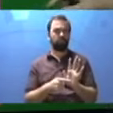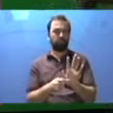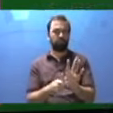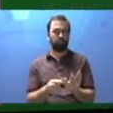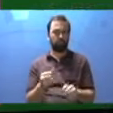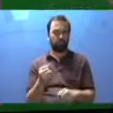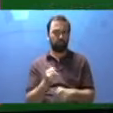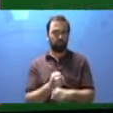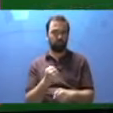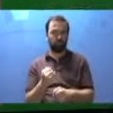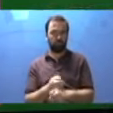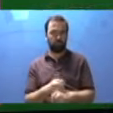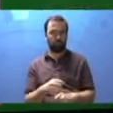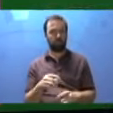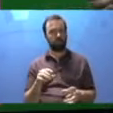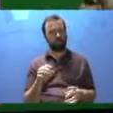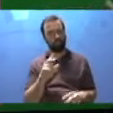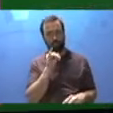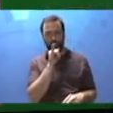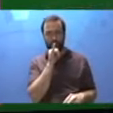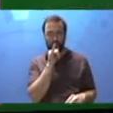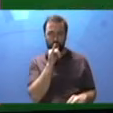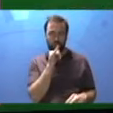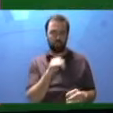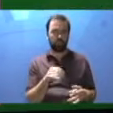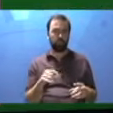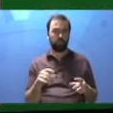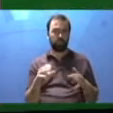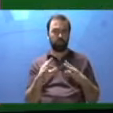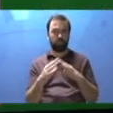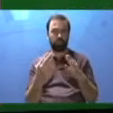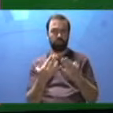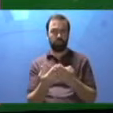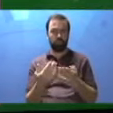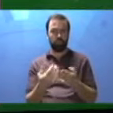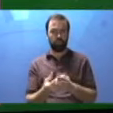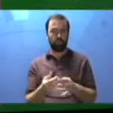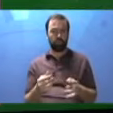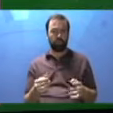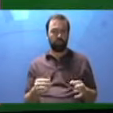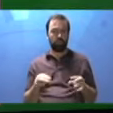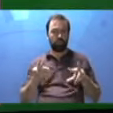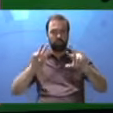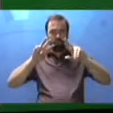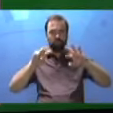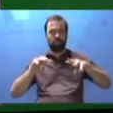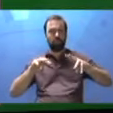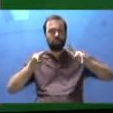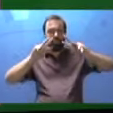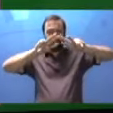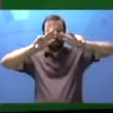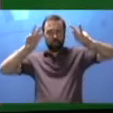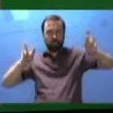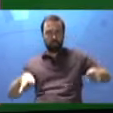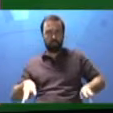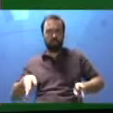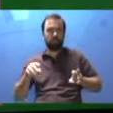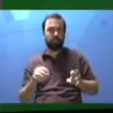uma sala de aula, uma escola, um museu, etc. Como para representação de espaços